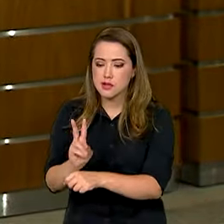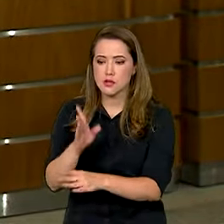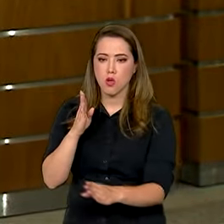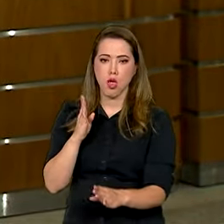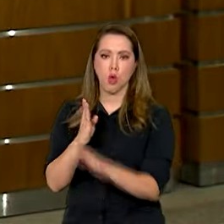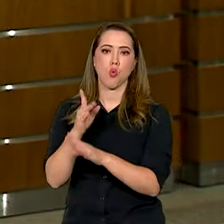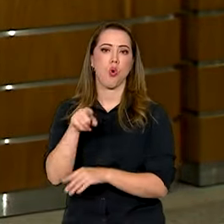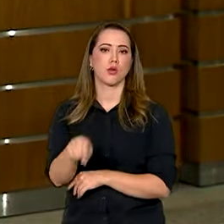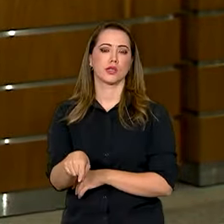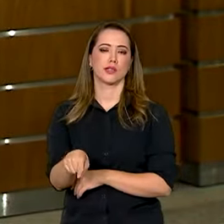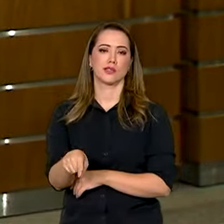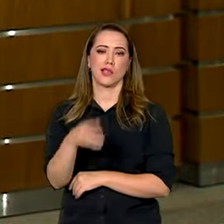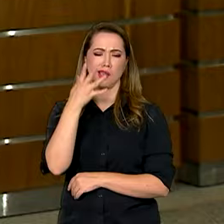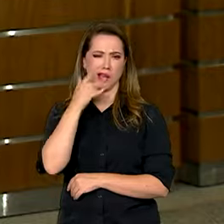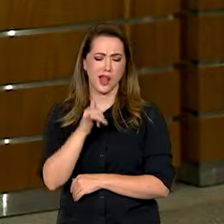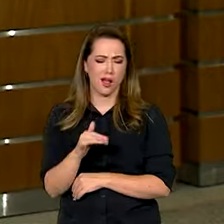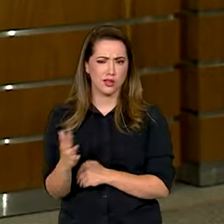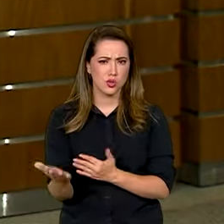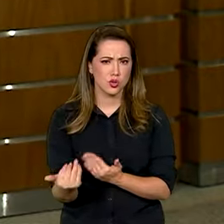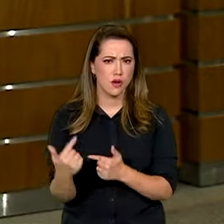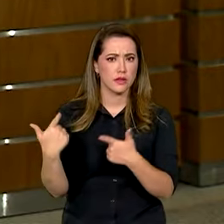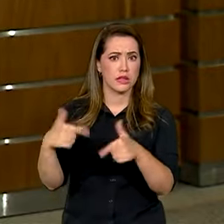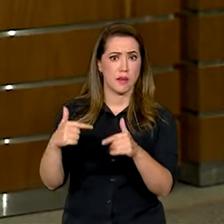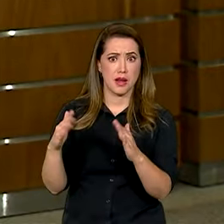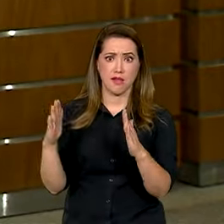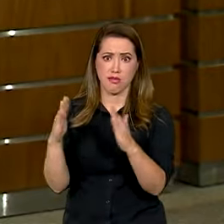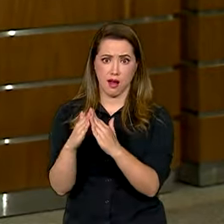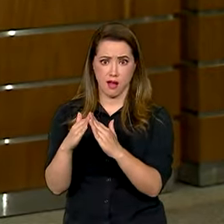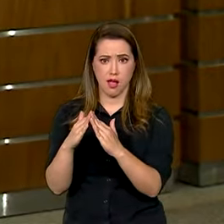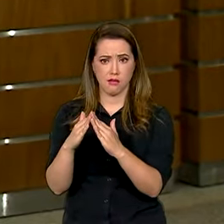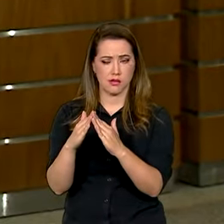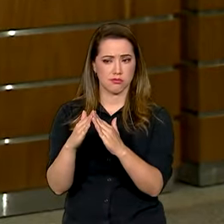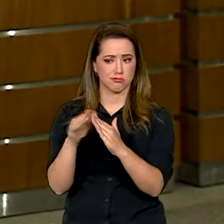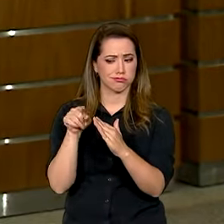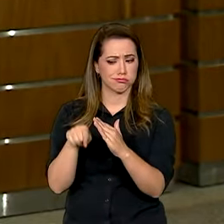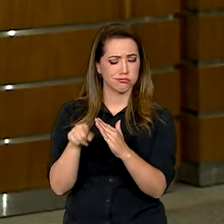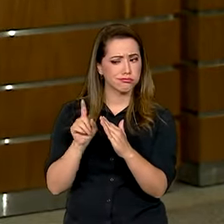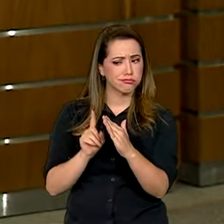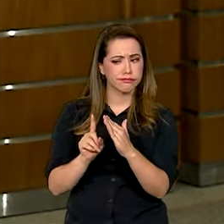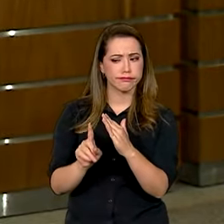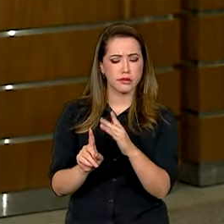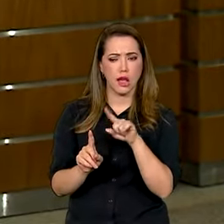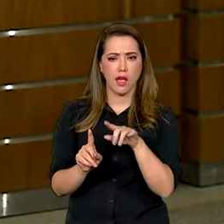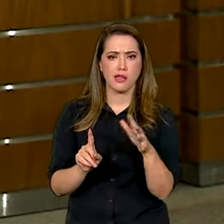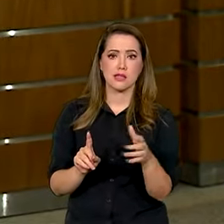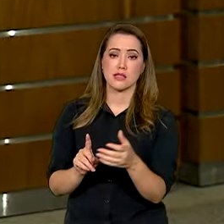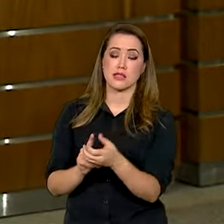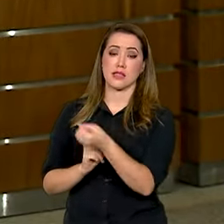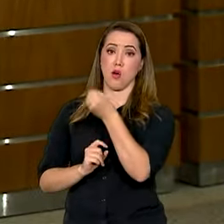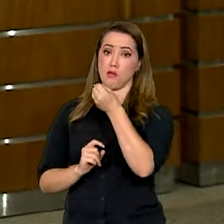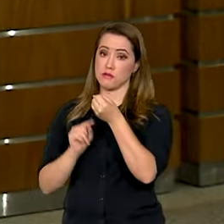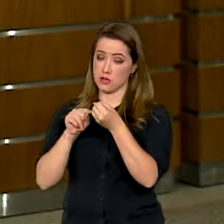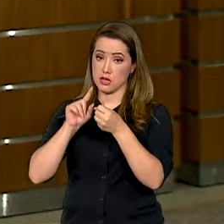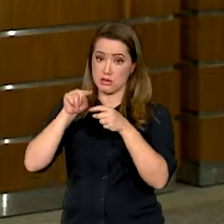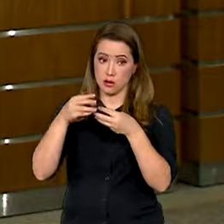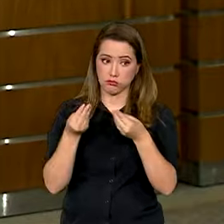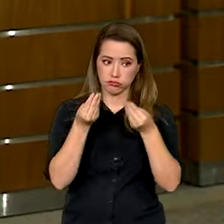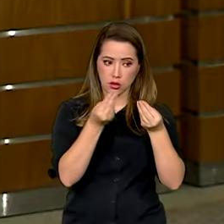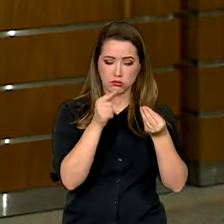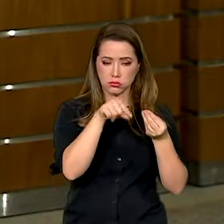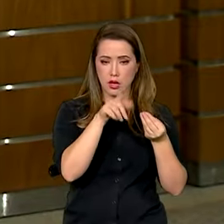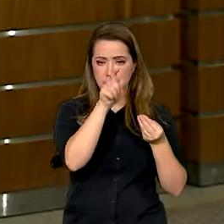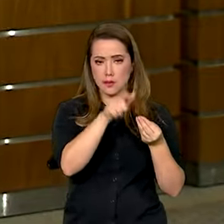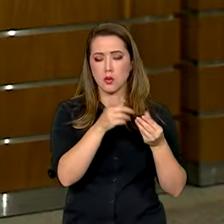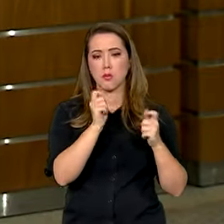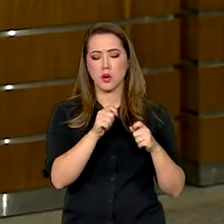ou adolescente em situação de trabalho infantil doméstico, ela é retirada daquela situação e encaminhada para os órgãos responsáveis para que seja